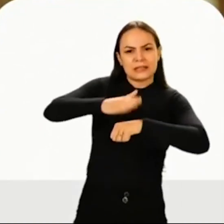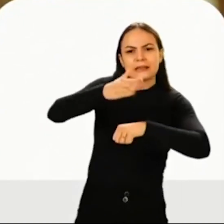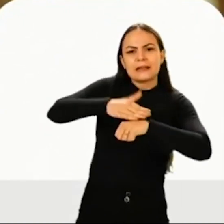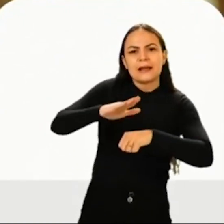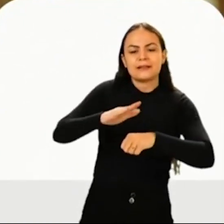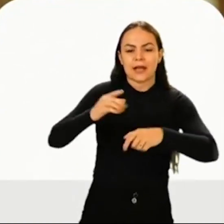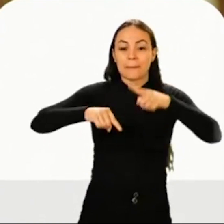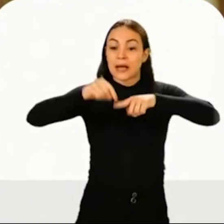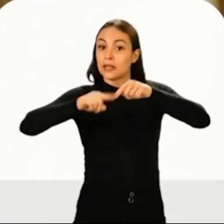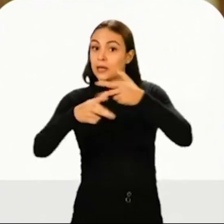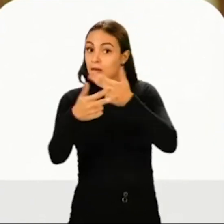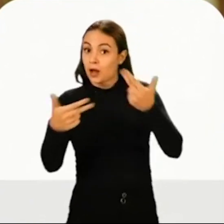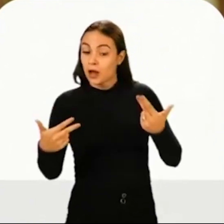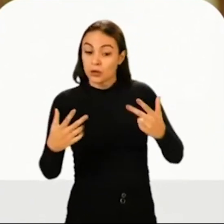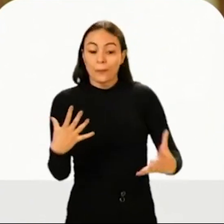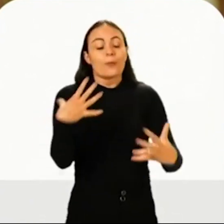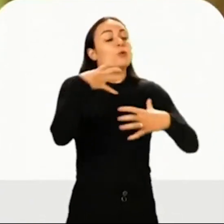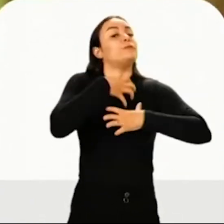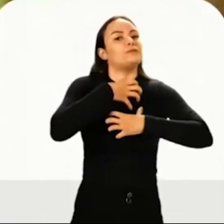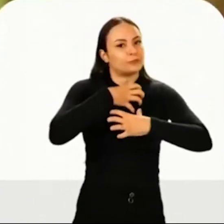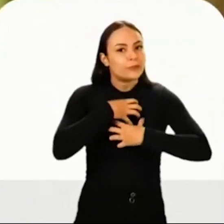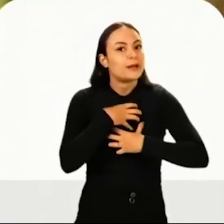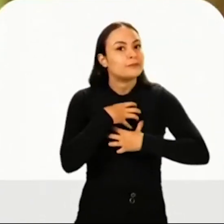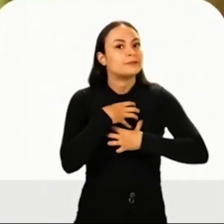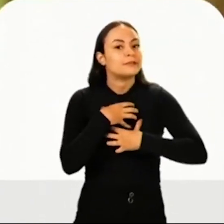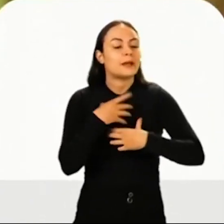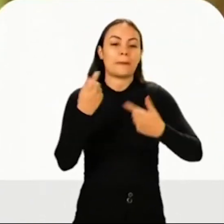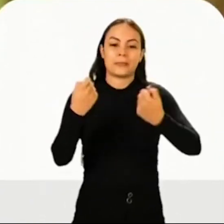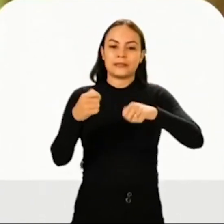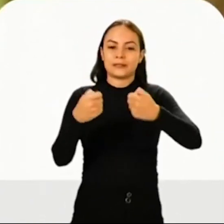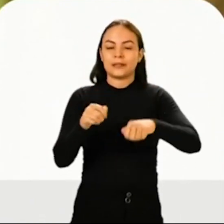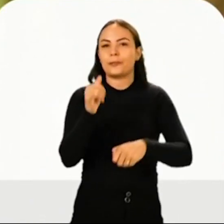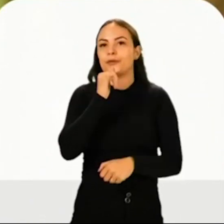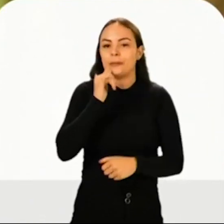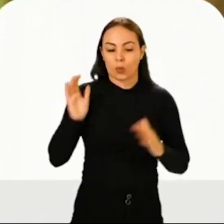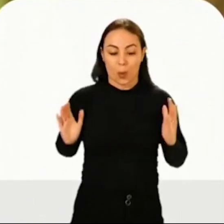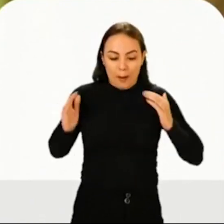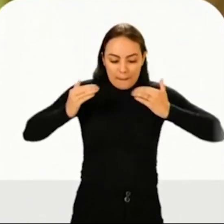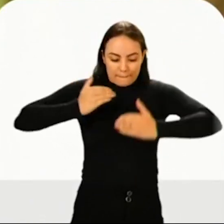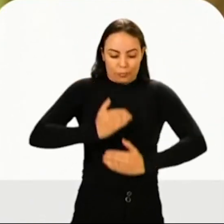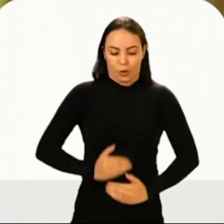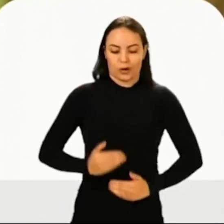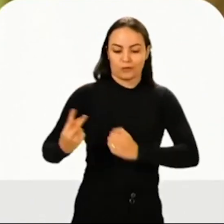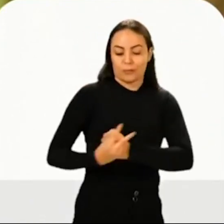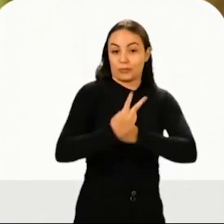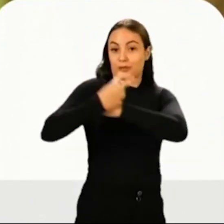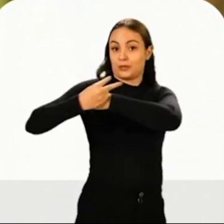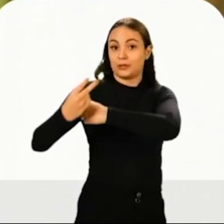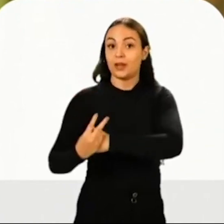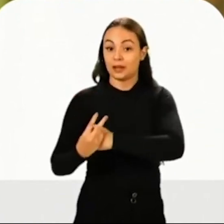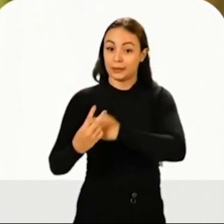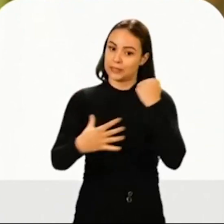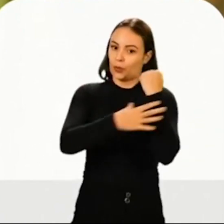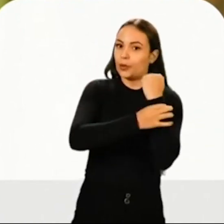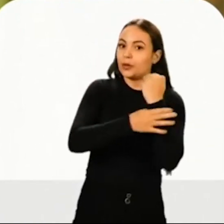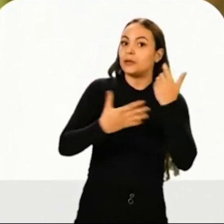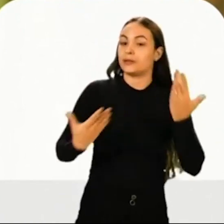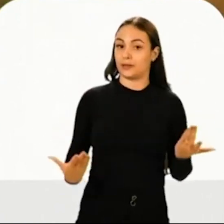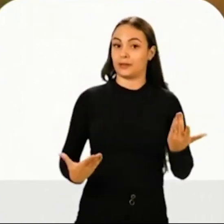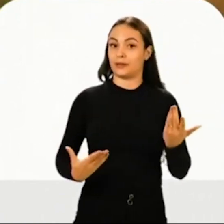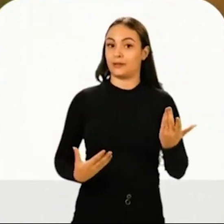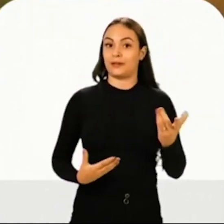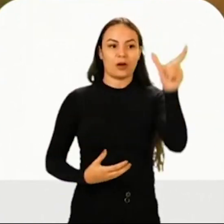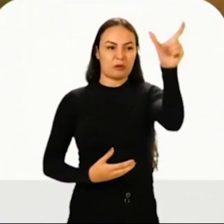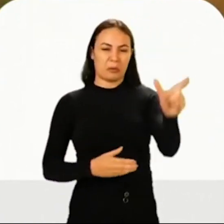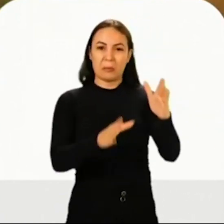bem equipada, motivada, lá na ponta, com as condições adequadas para o trabalho, não dá para ir sem colete, ou com colete vencido.